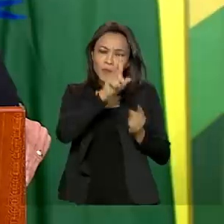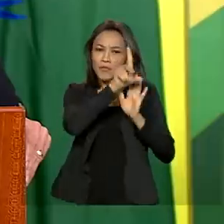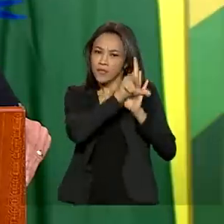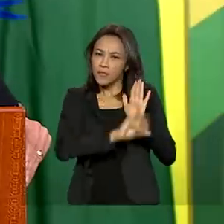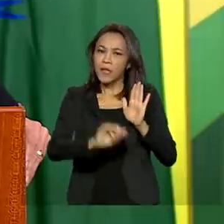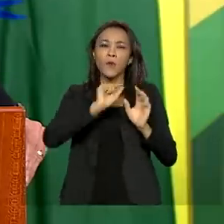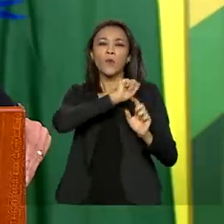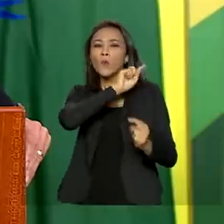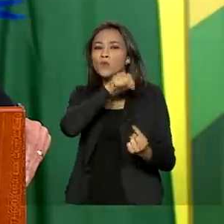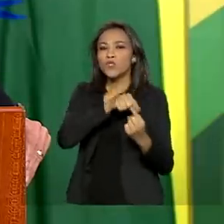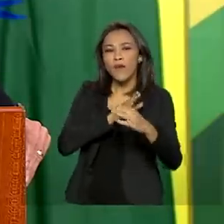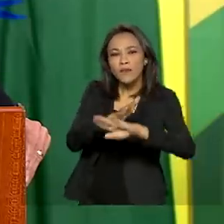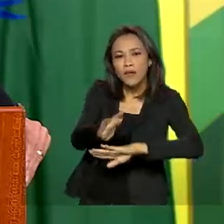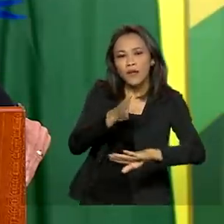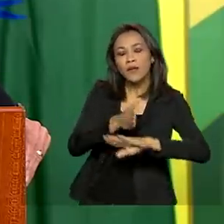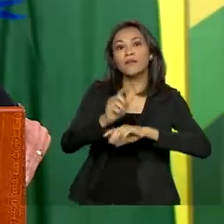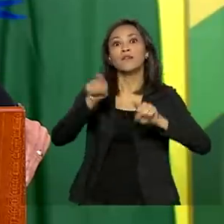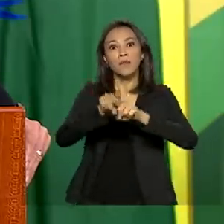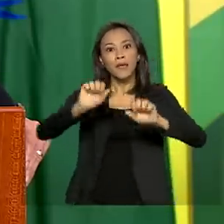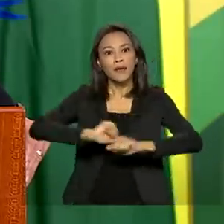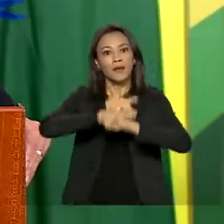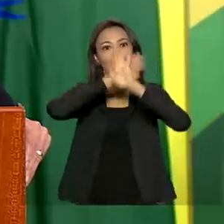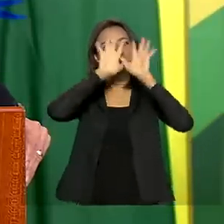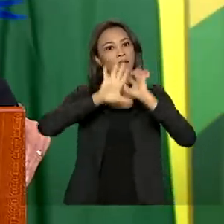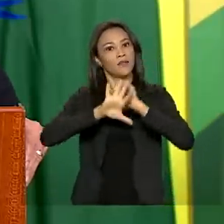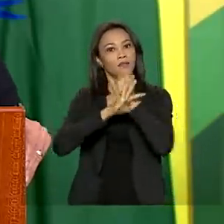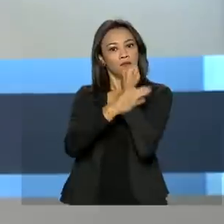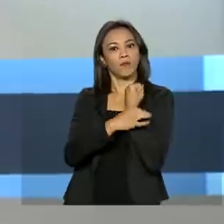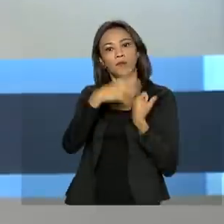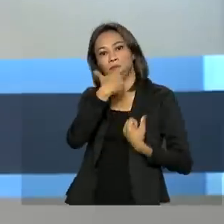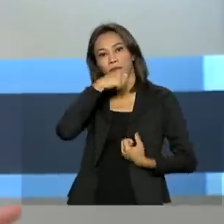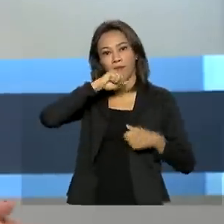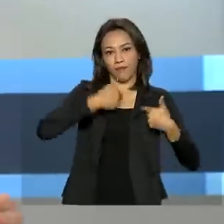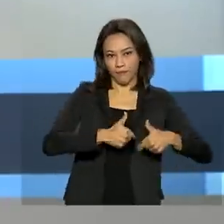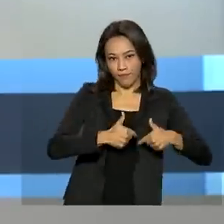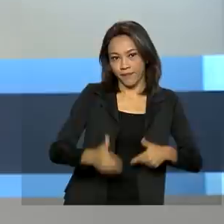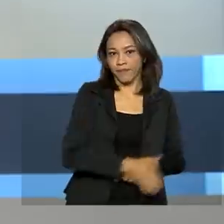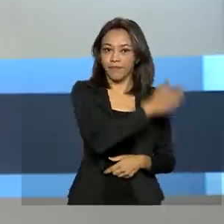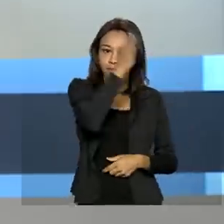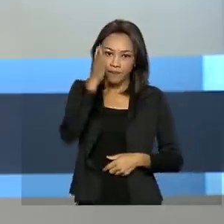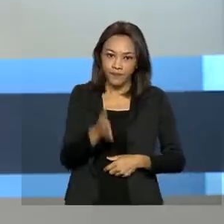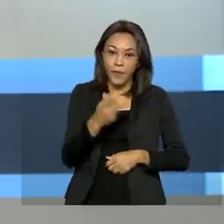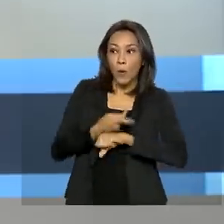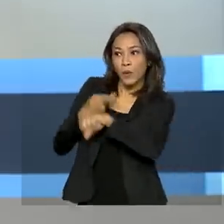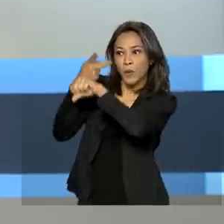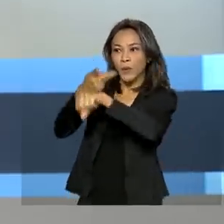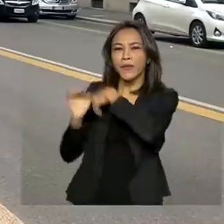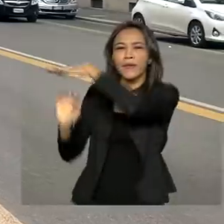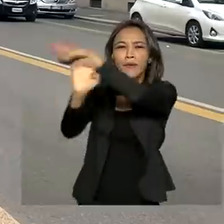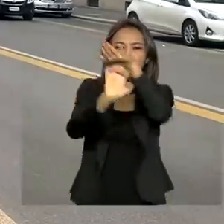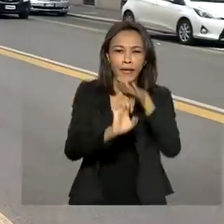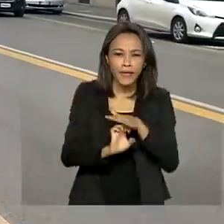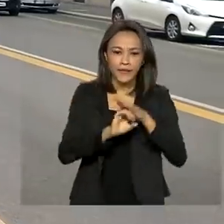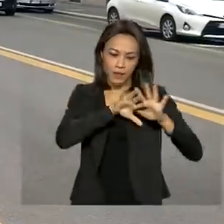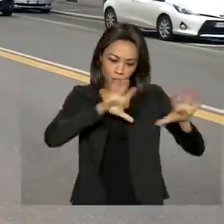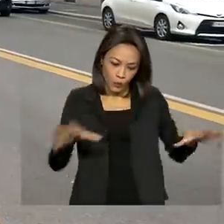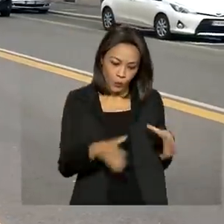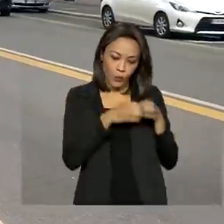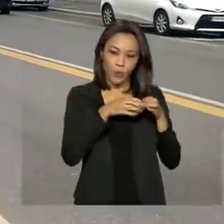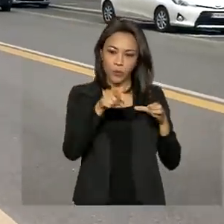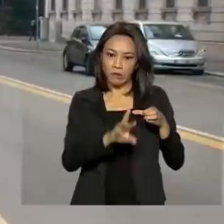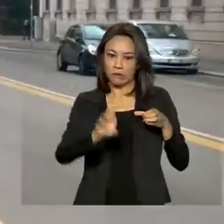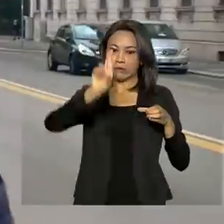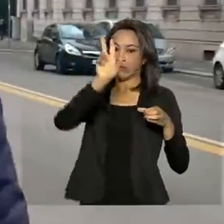acesso e dar mais transparência e segurança ao trabalhador. Em busca de investidores, comitiva liderada pelo